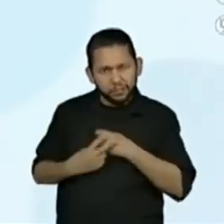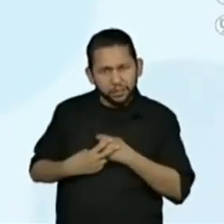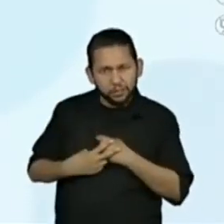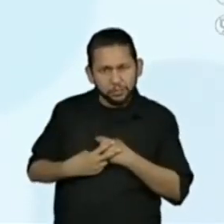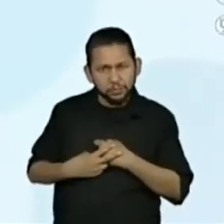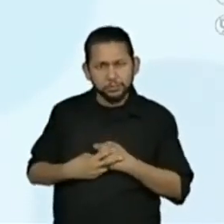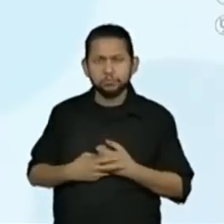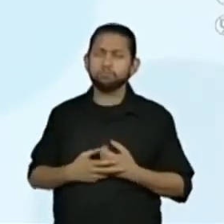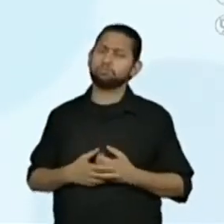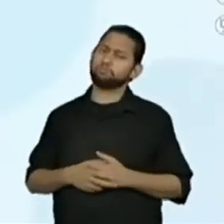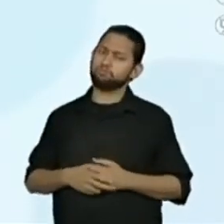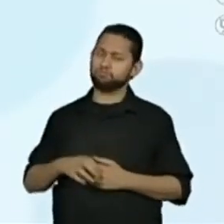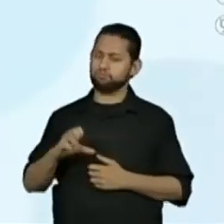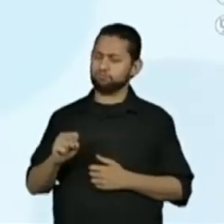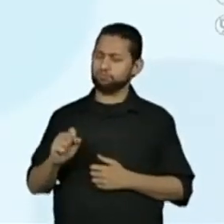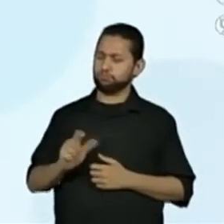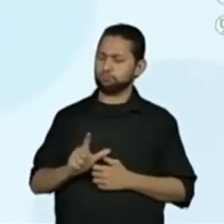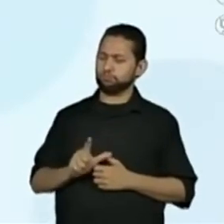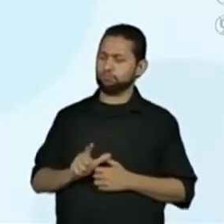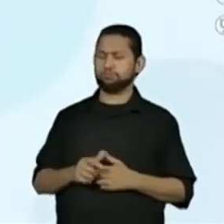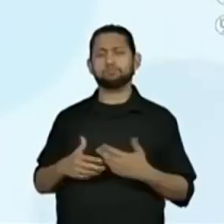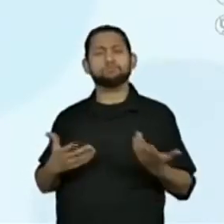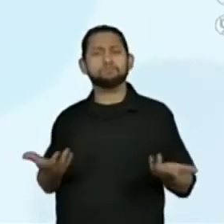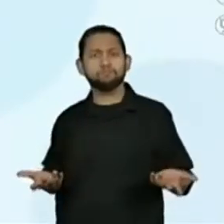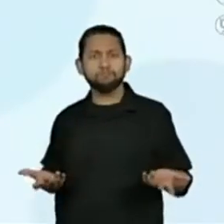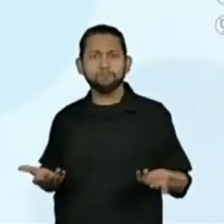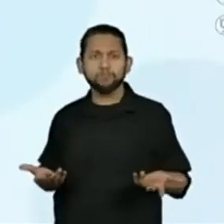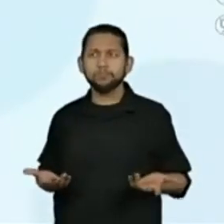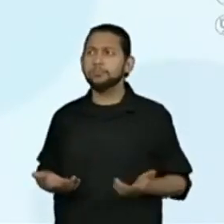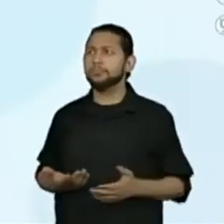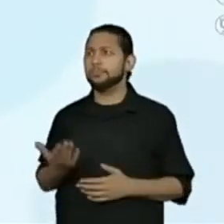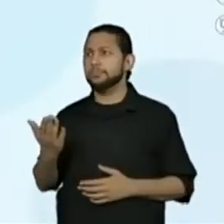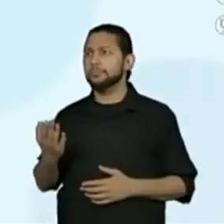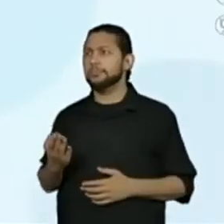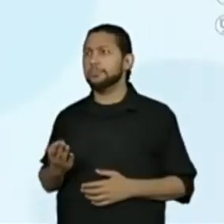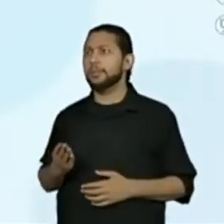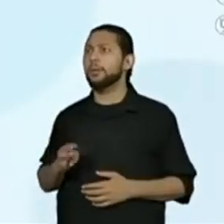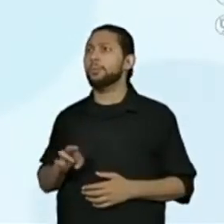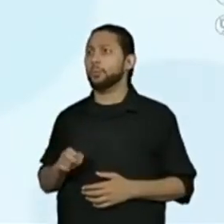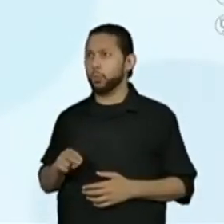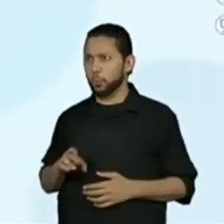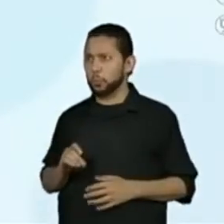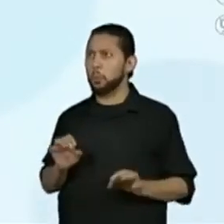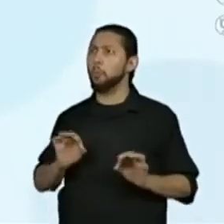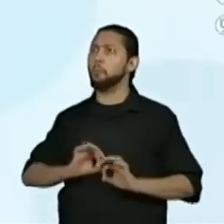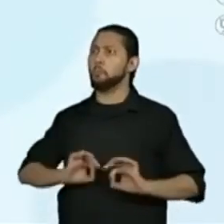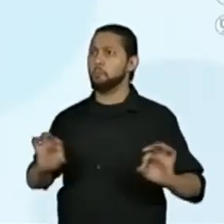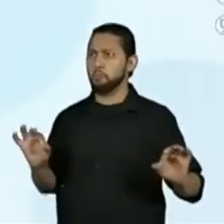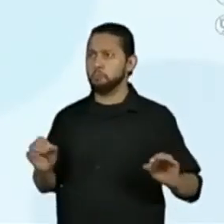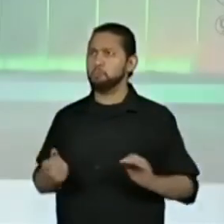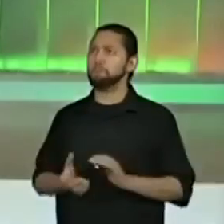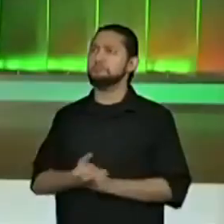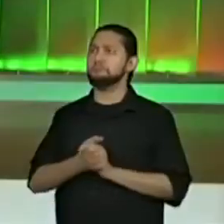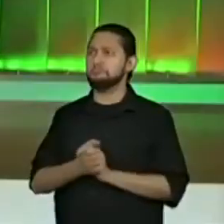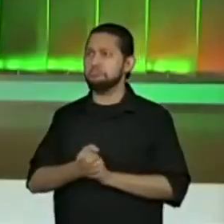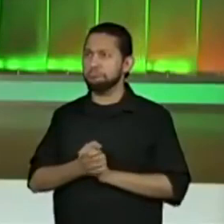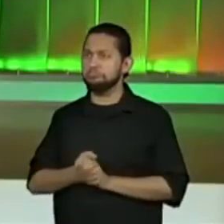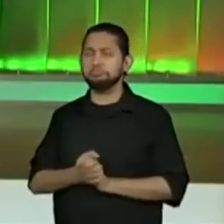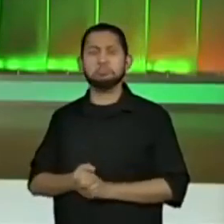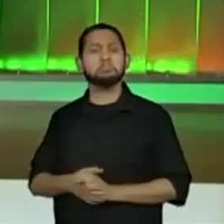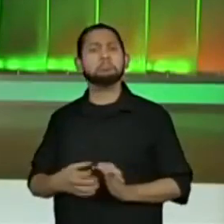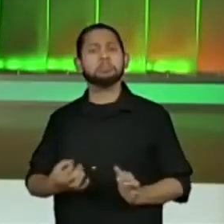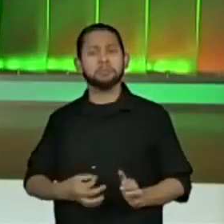O que seria a palavra sol, hein? Olha só, o aluno Bruno dando um show aí, aluno da professora Elisabeth.